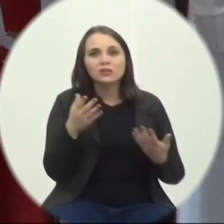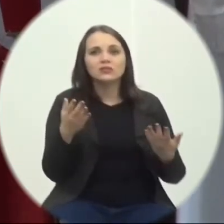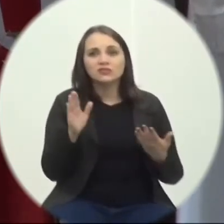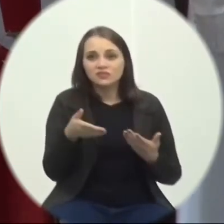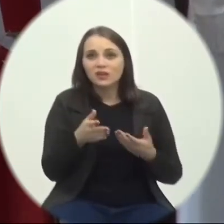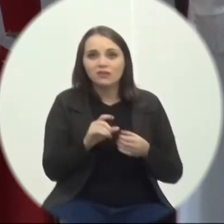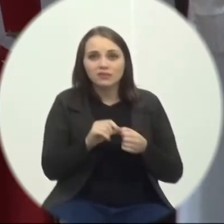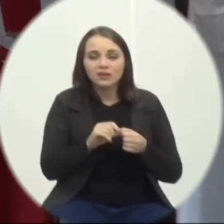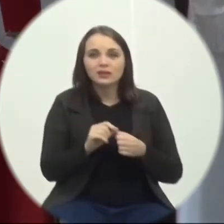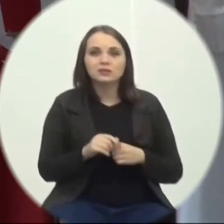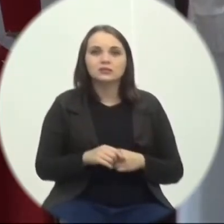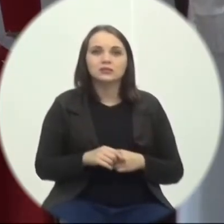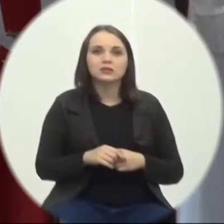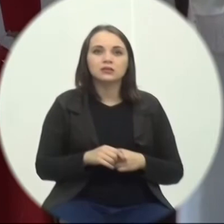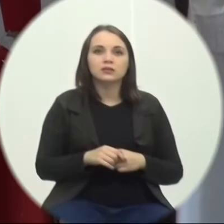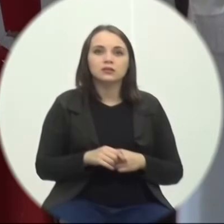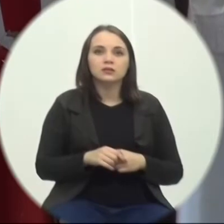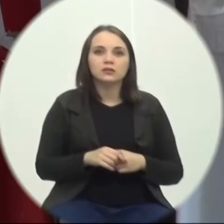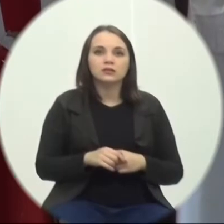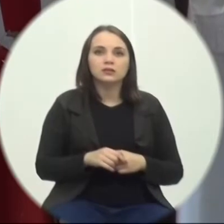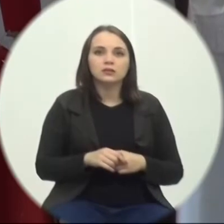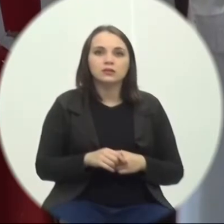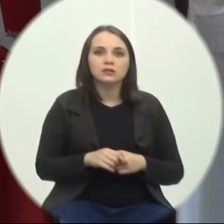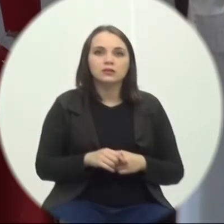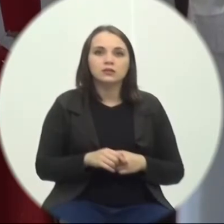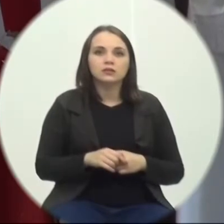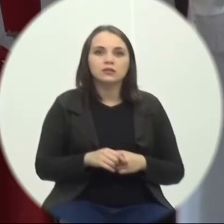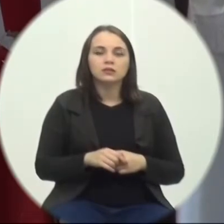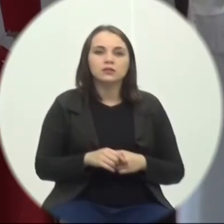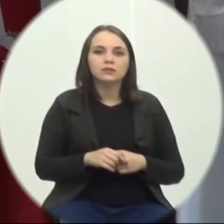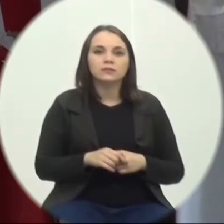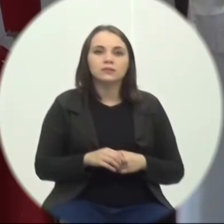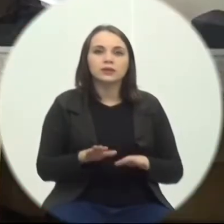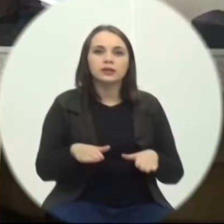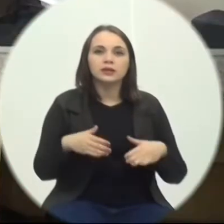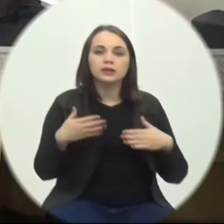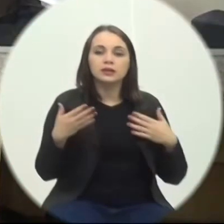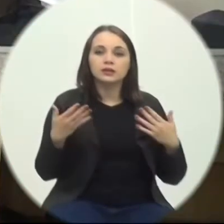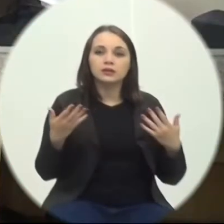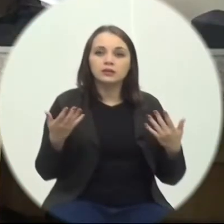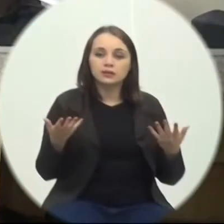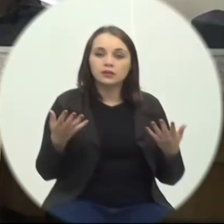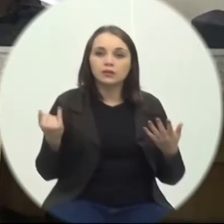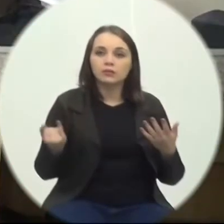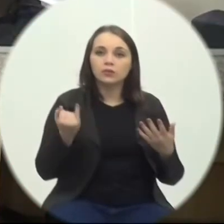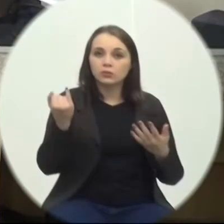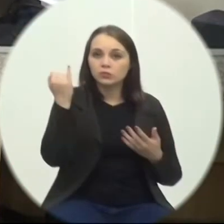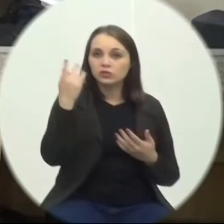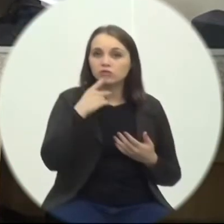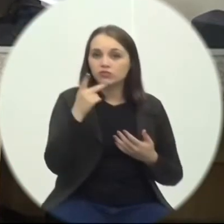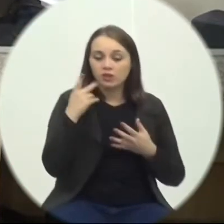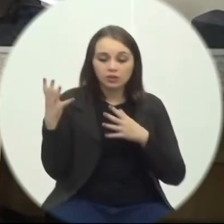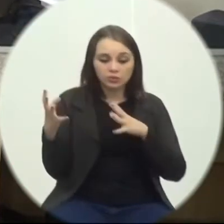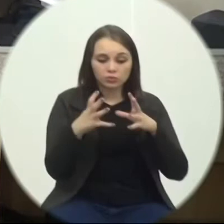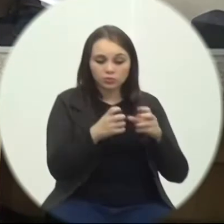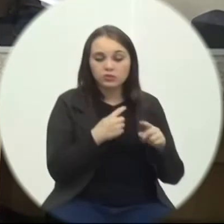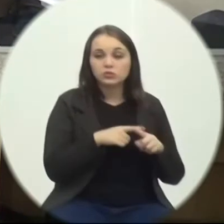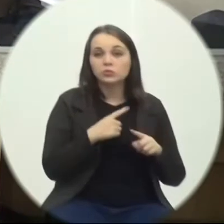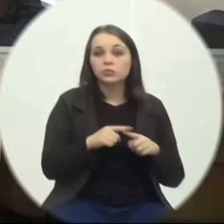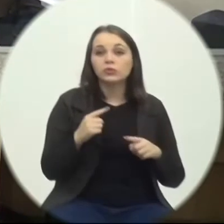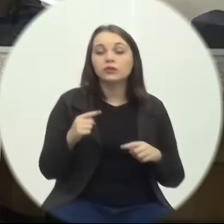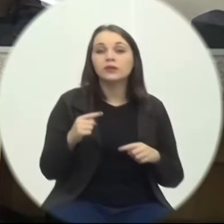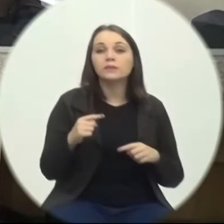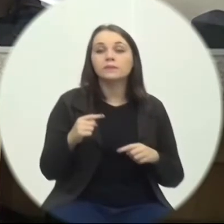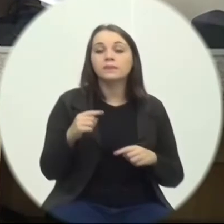falei Das flores Menor que a Colômbia Que a Argentina Importante dizer Tudo isso Porque o Brasil Hoje chega A